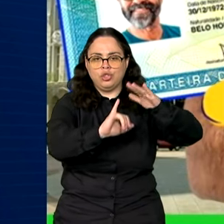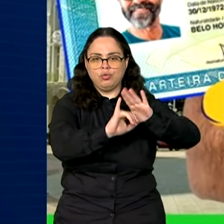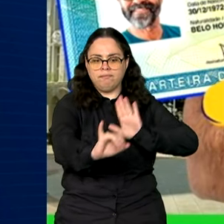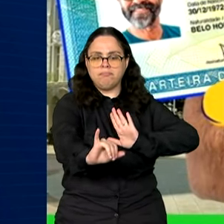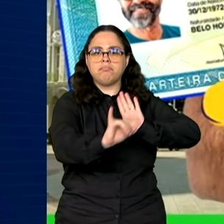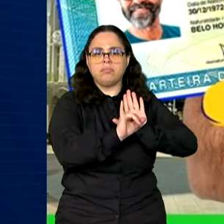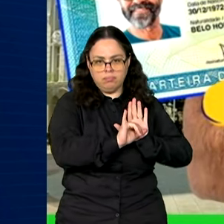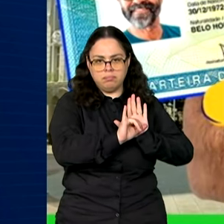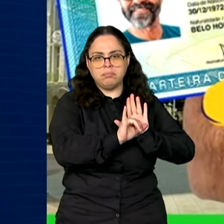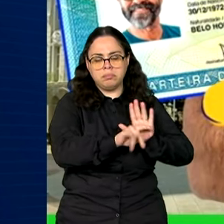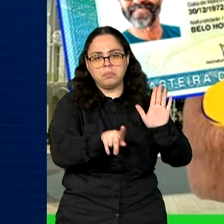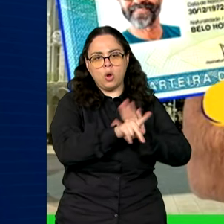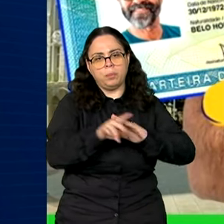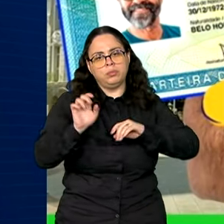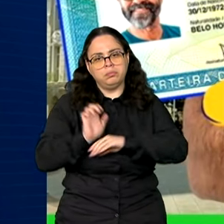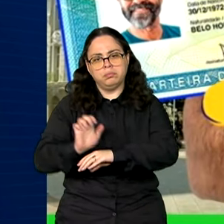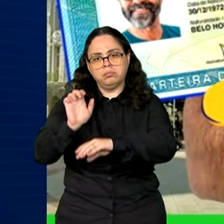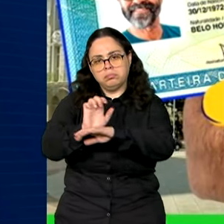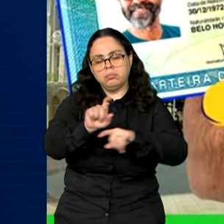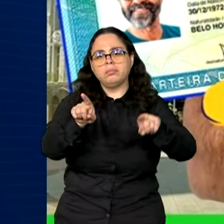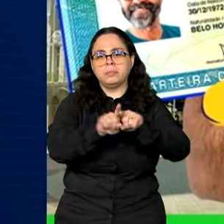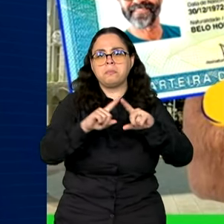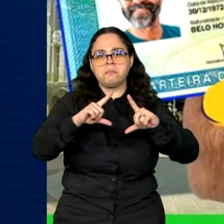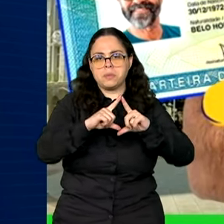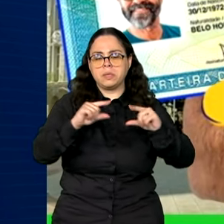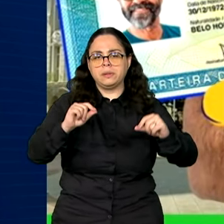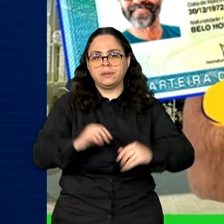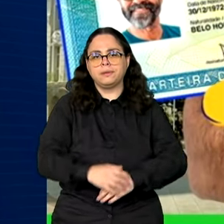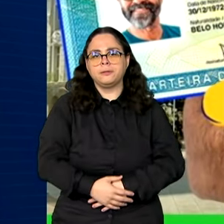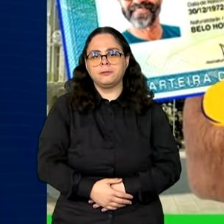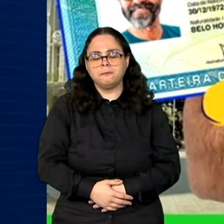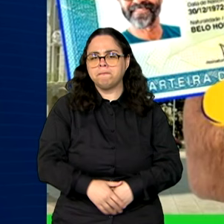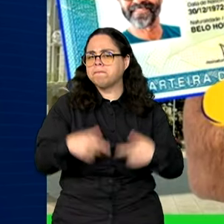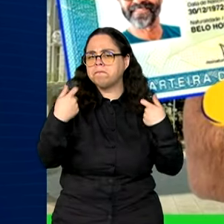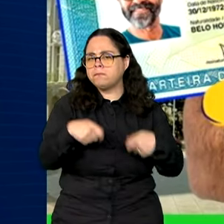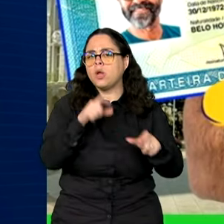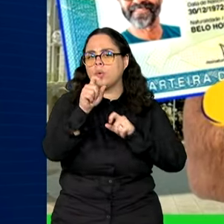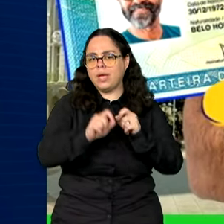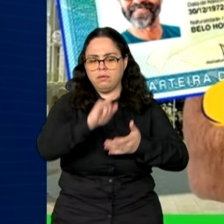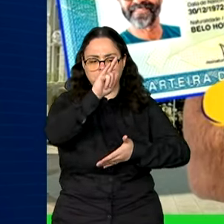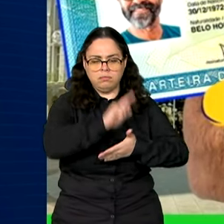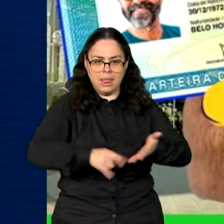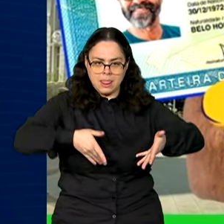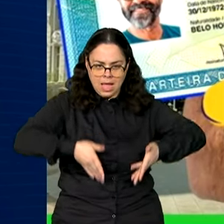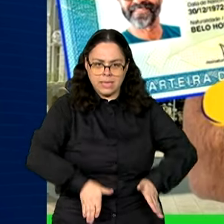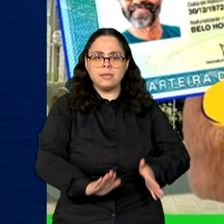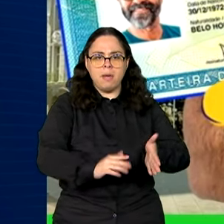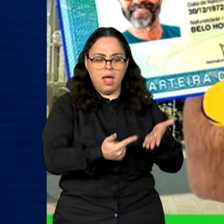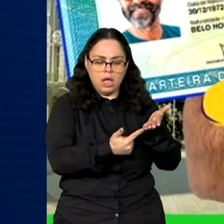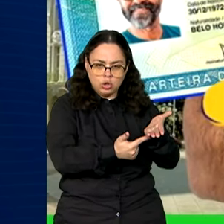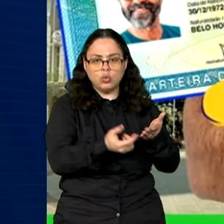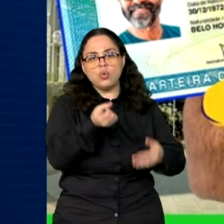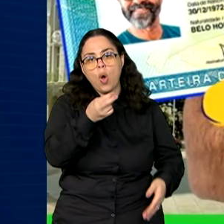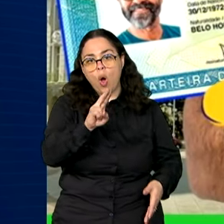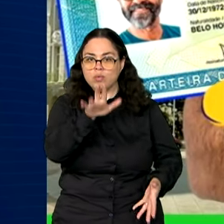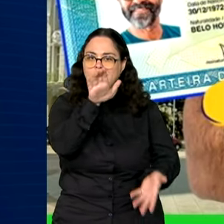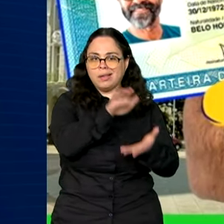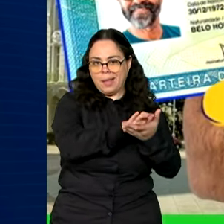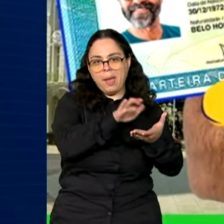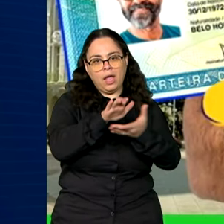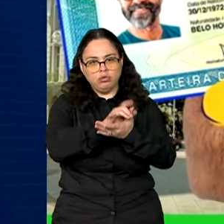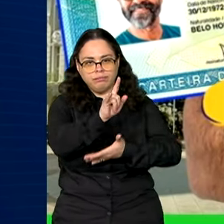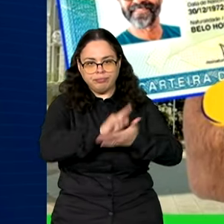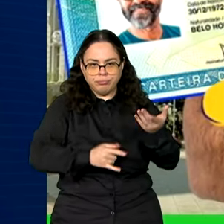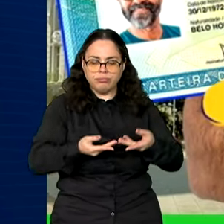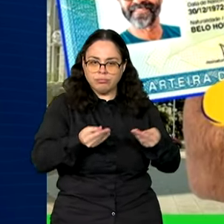Identificação dos Estados e do Distrito Federal. É necessário apresentar certidão de nascimento ou certidão de casamento,